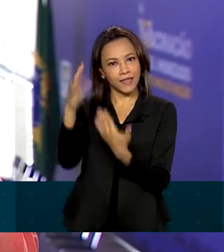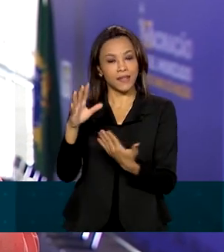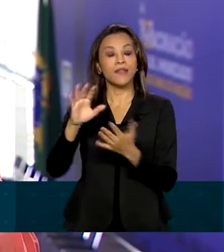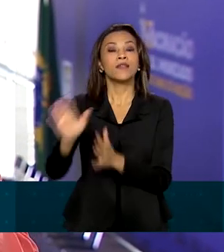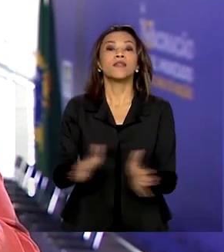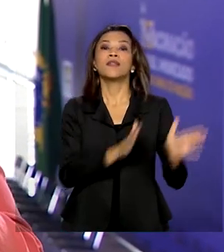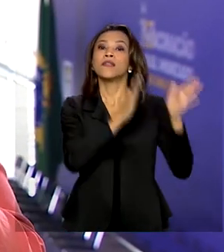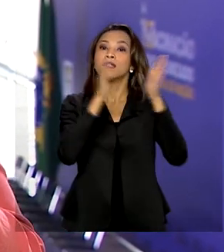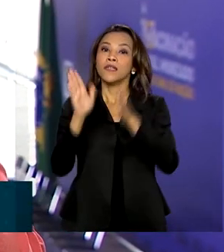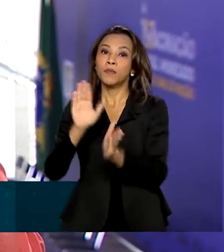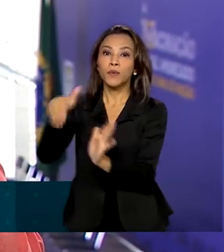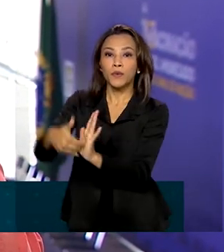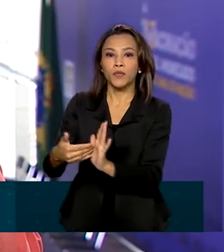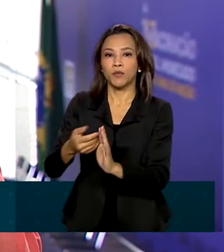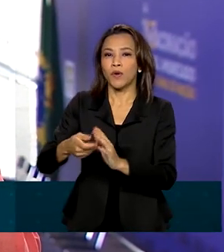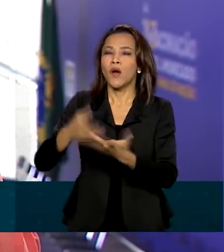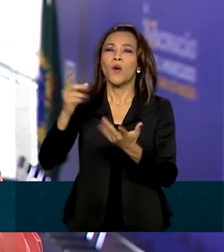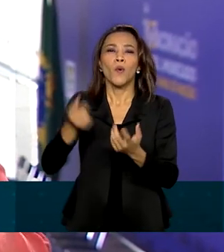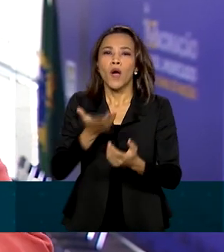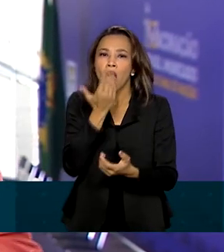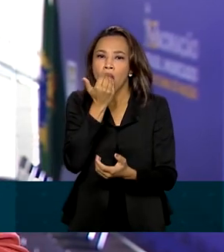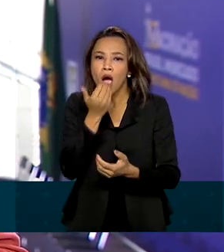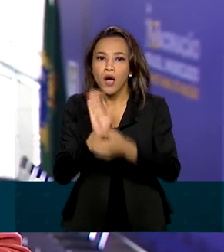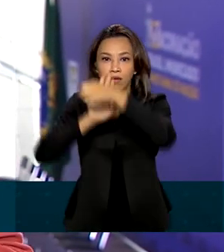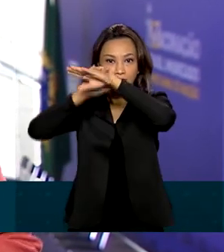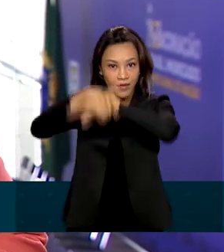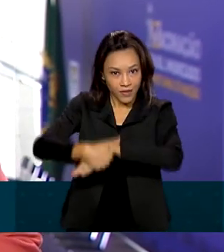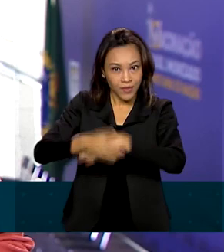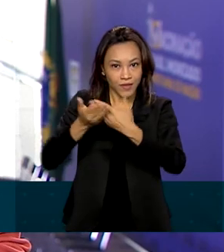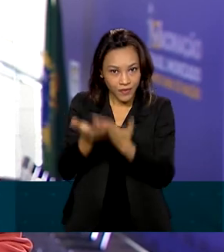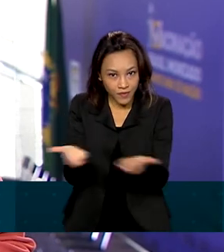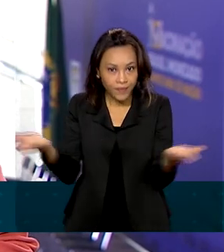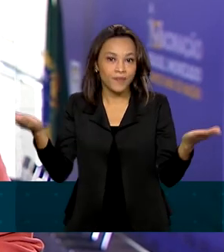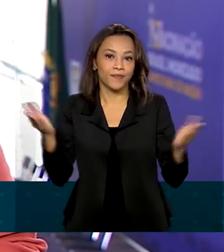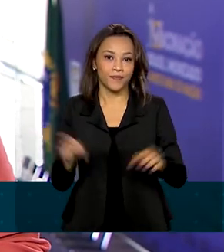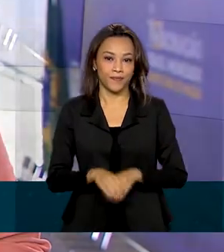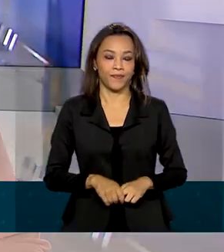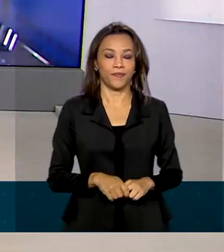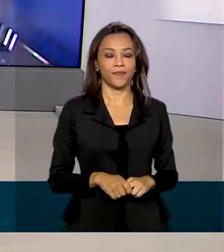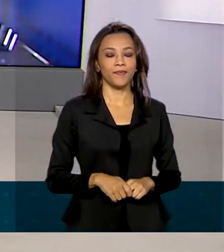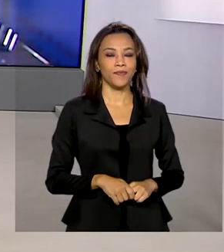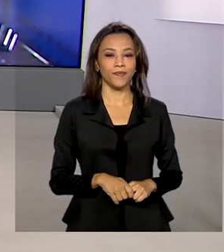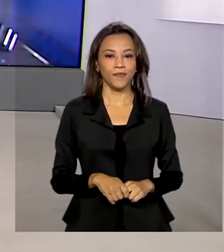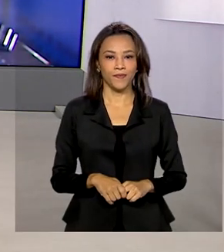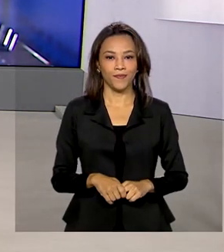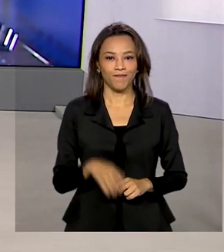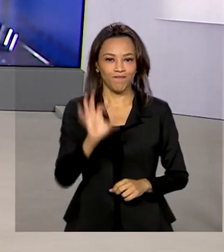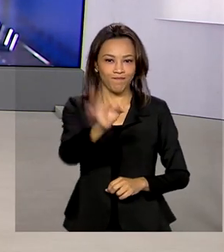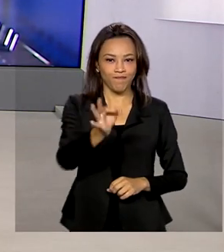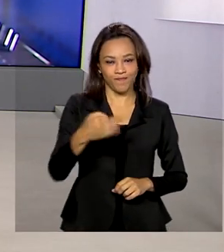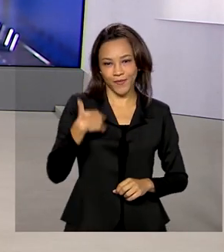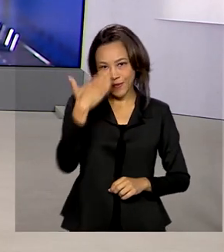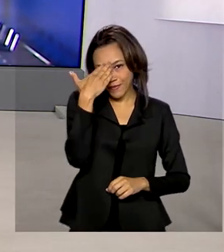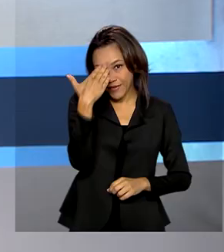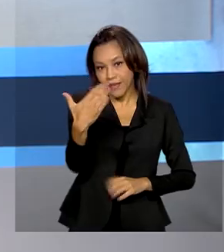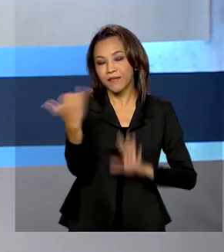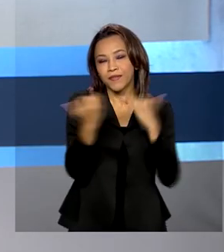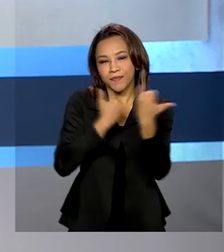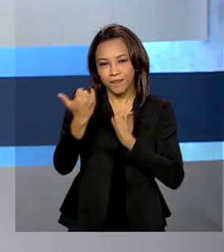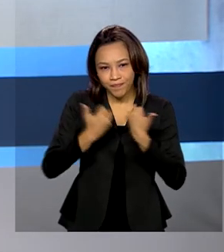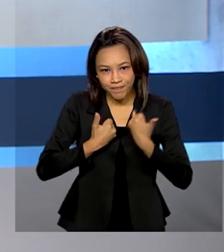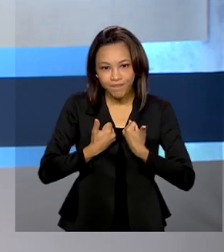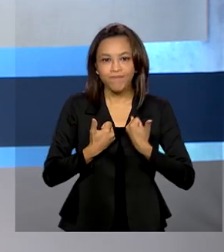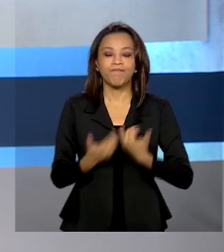participar de um jantar em homenagem à declaração do reino de Bahrein. Renata? Tá certo, Márcia. Muito obrigada pelas suas informações.